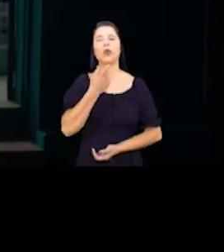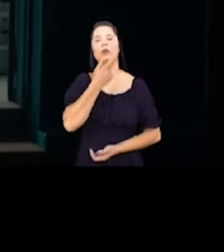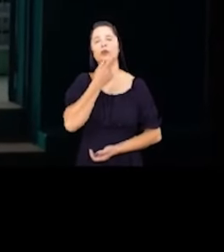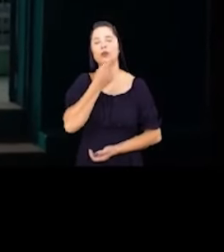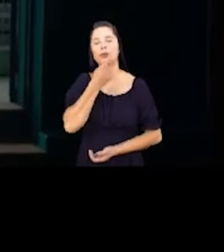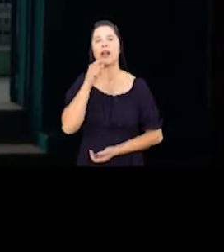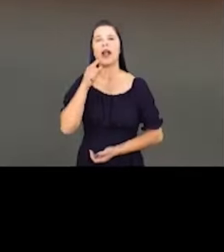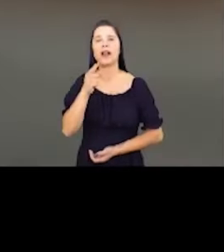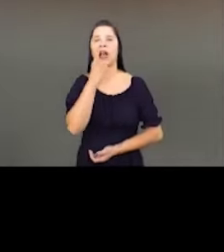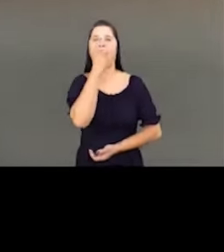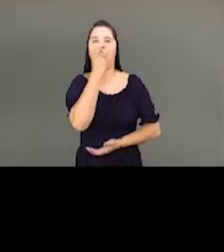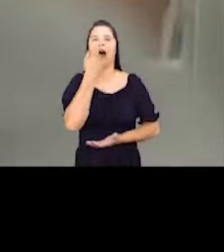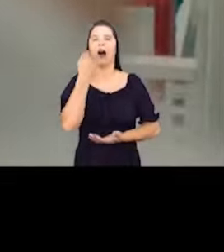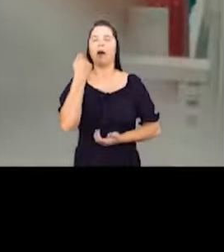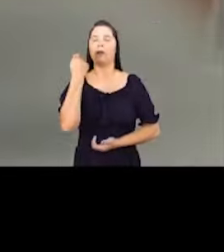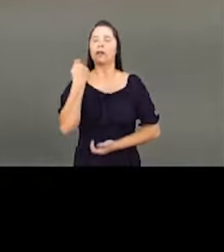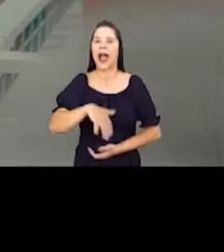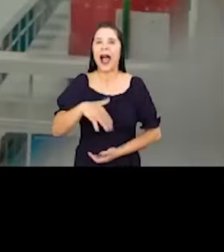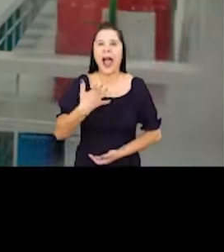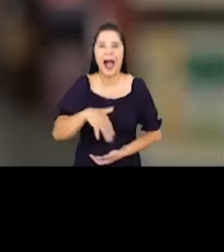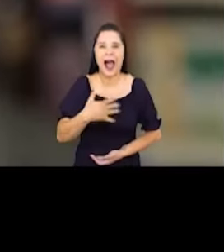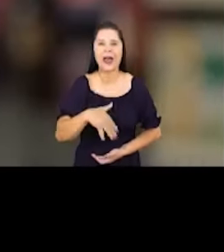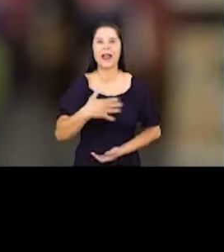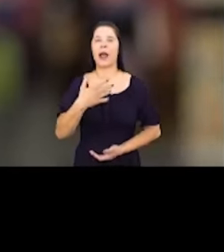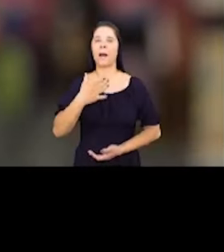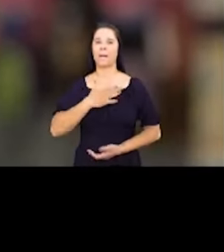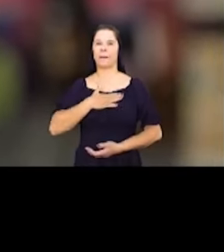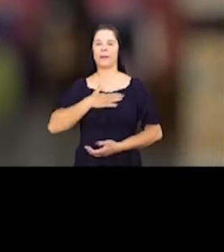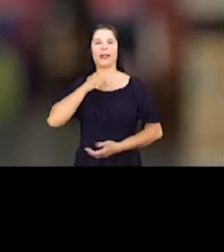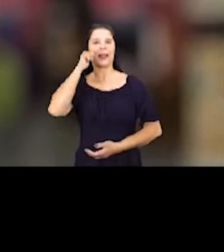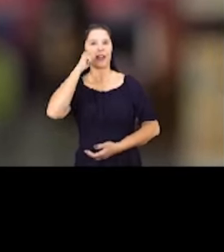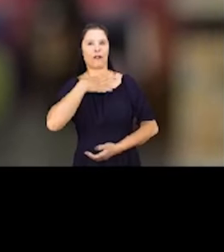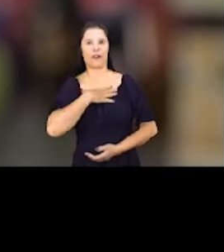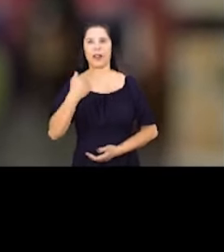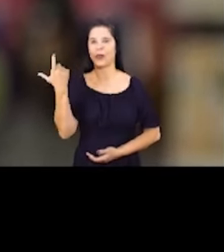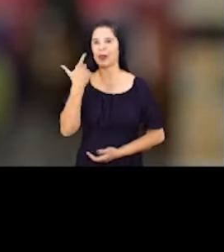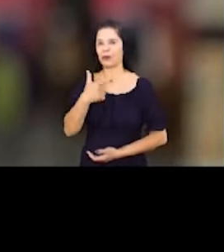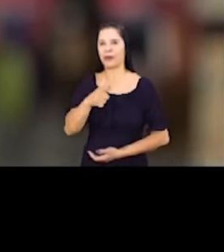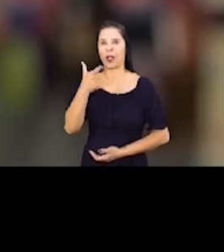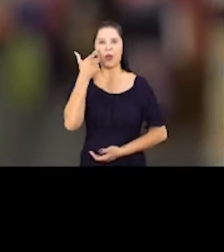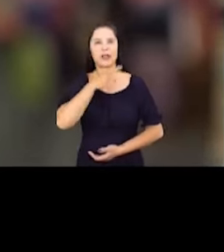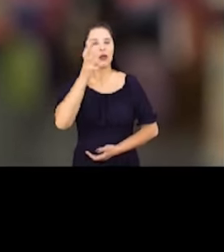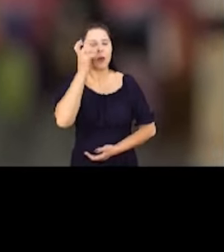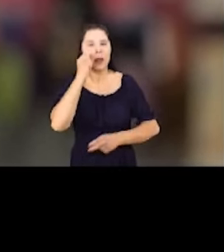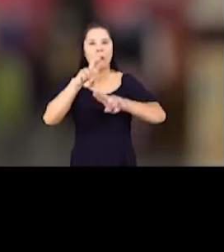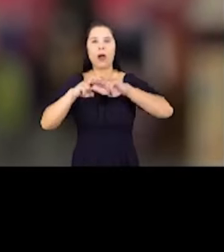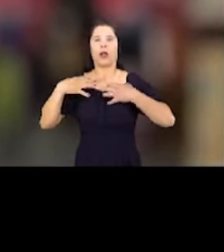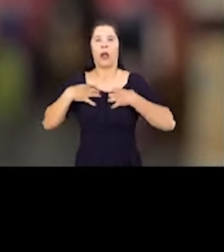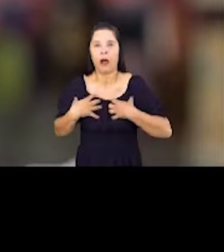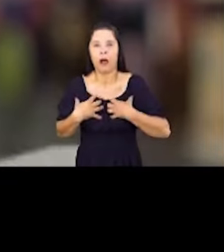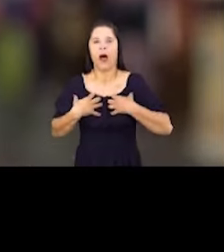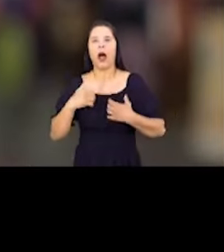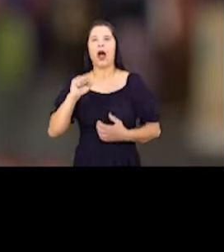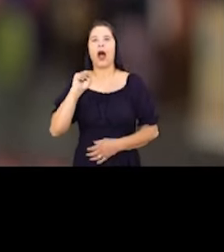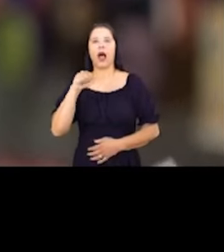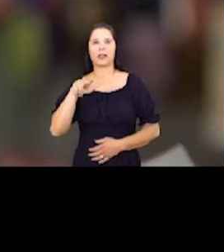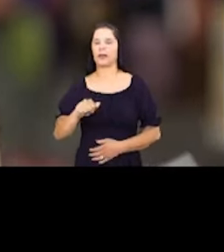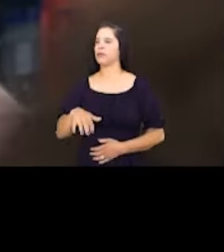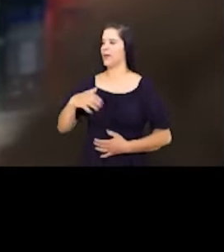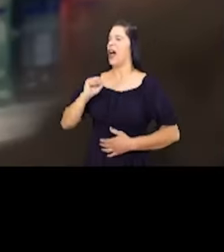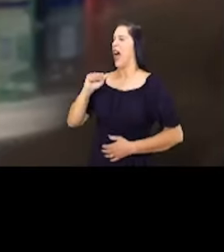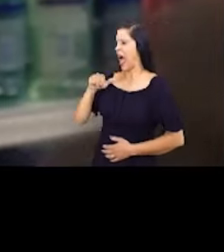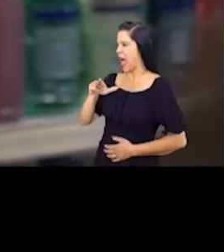Moço, essa bombinha tá tão cara. Pior que minha filha não tá nem conseguindo dormir por causa da asma. Asma?